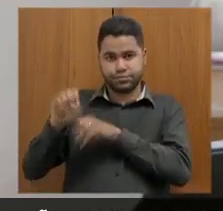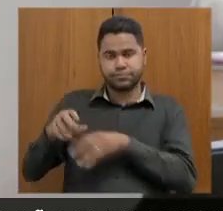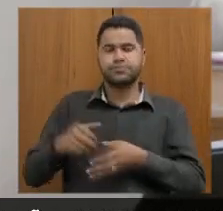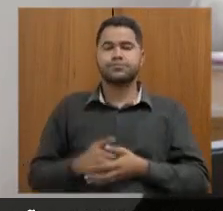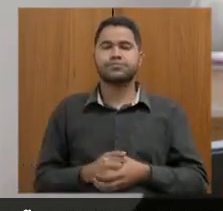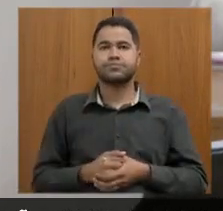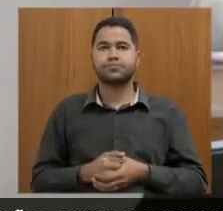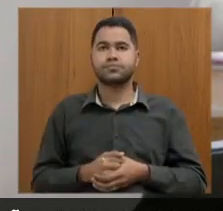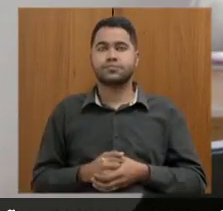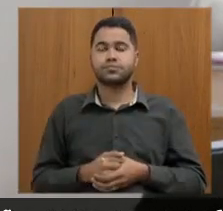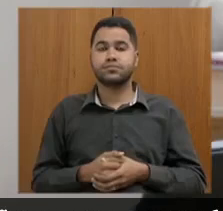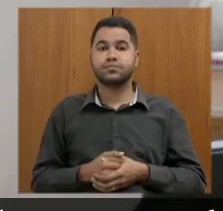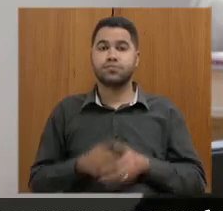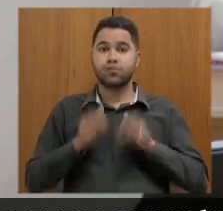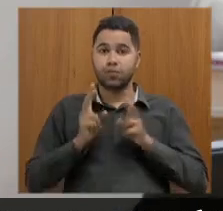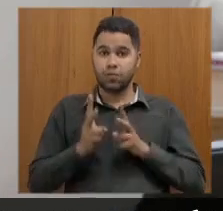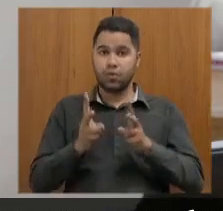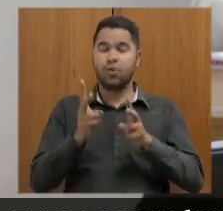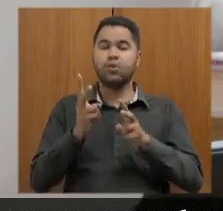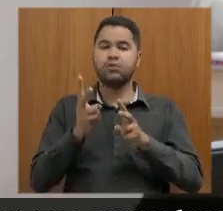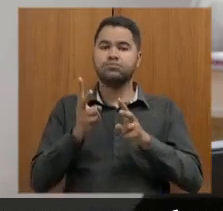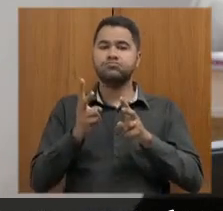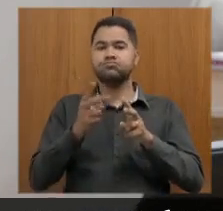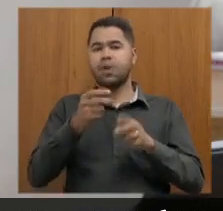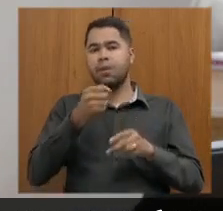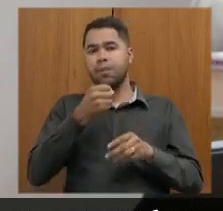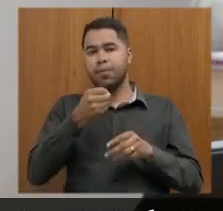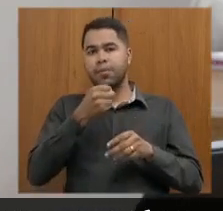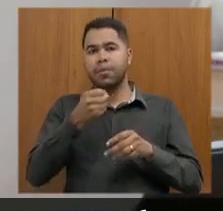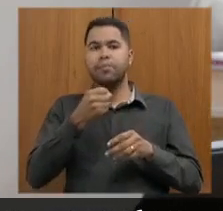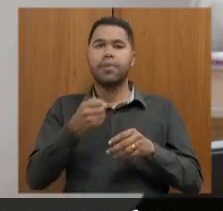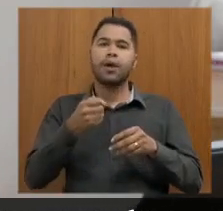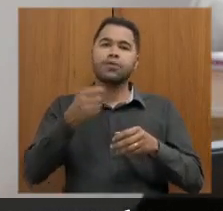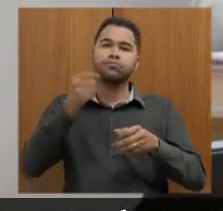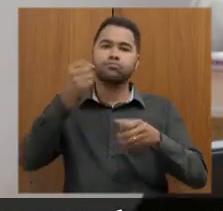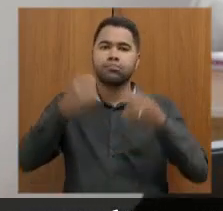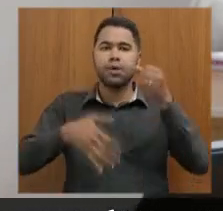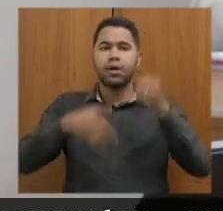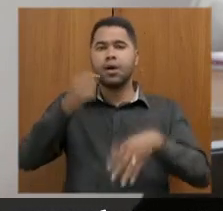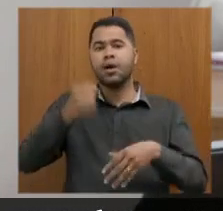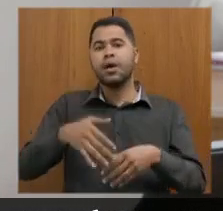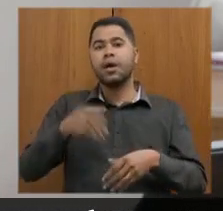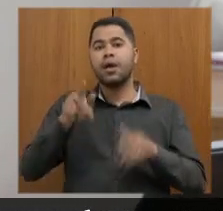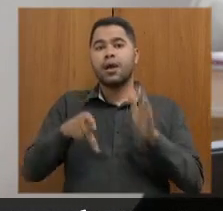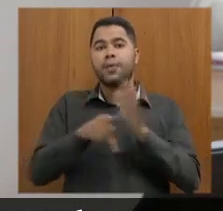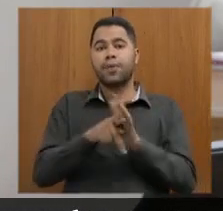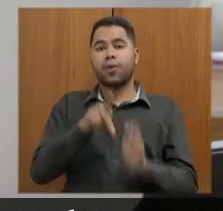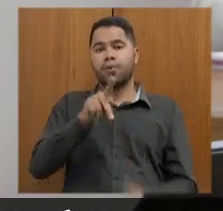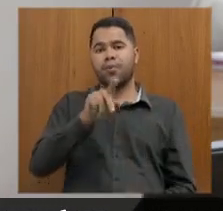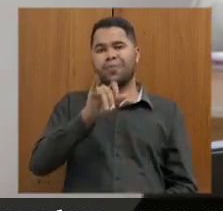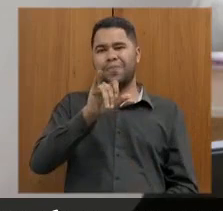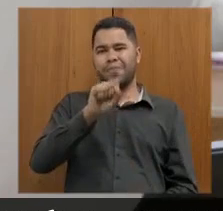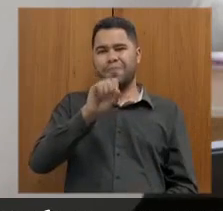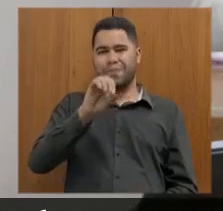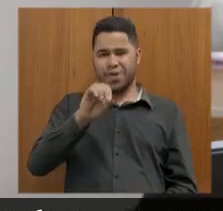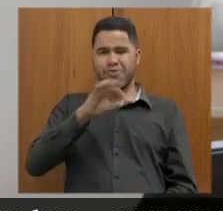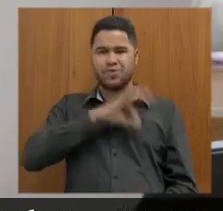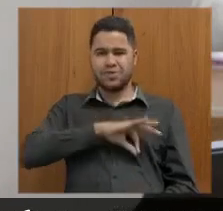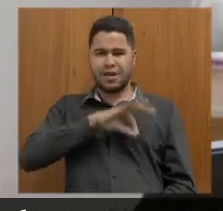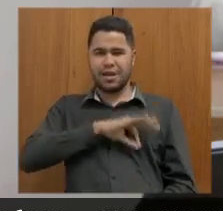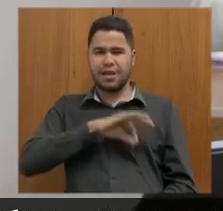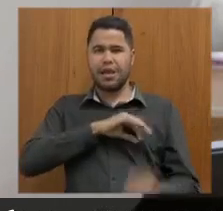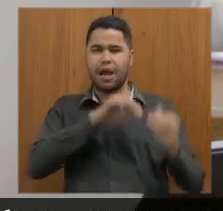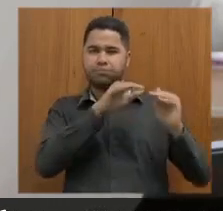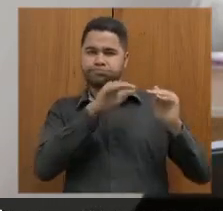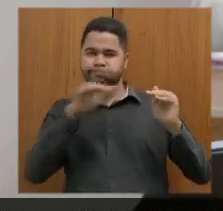E aqui continua a matéria, falando do pagamento do piso salarial, que é de R$.845. Começa o